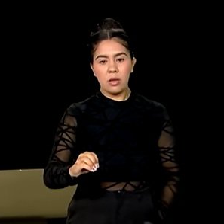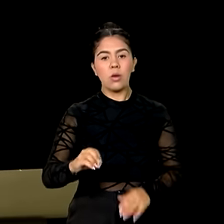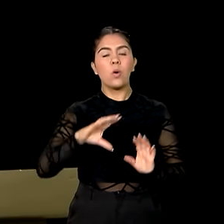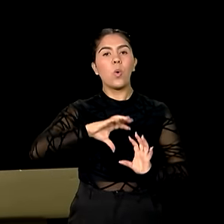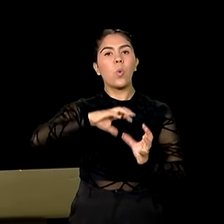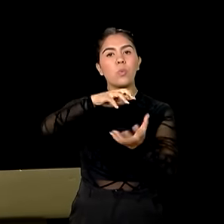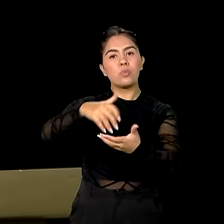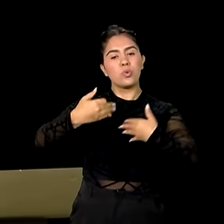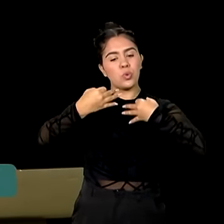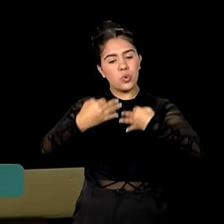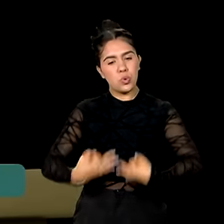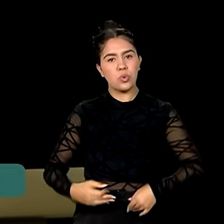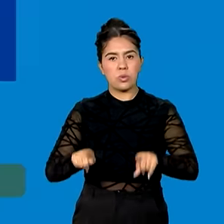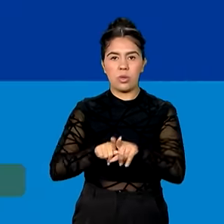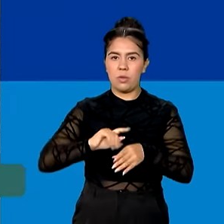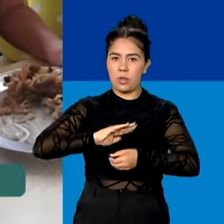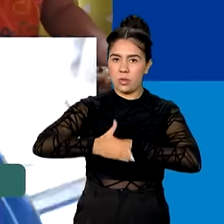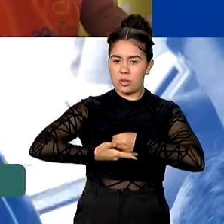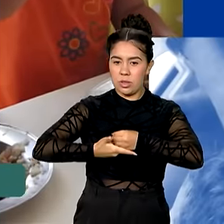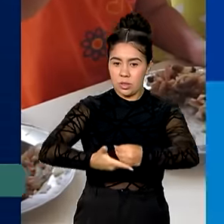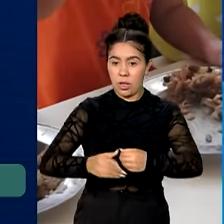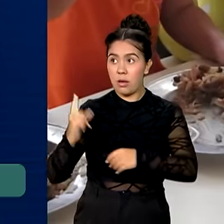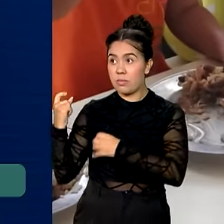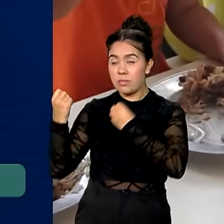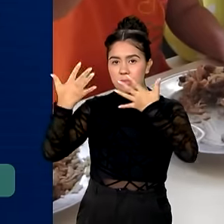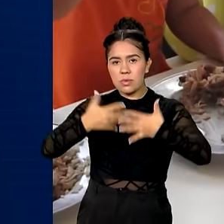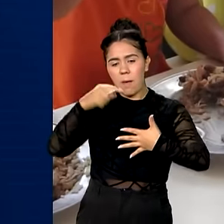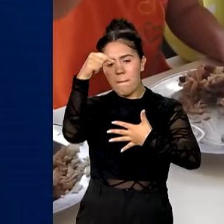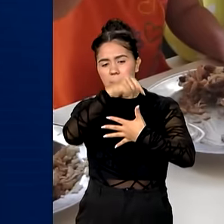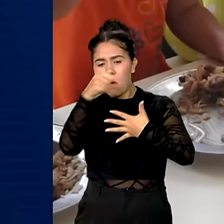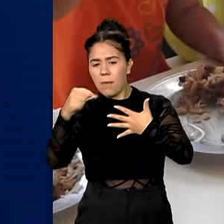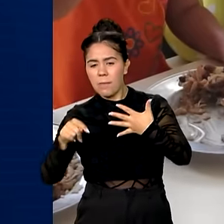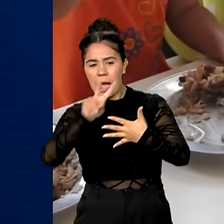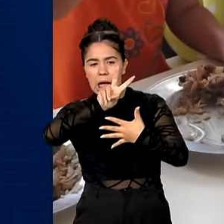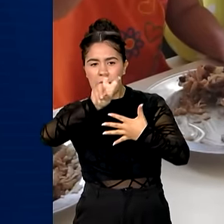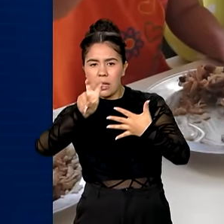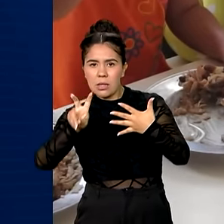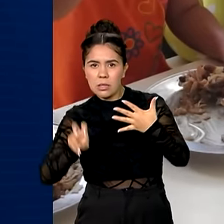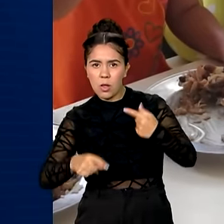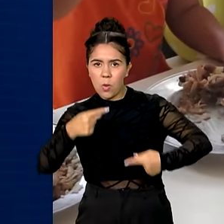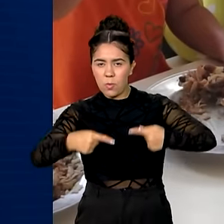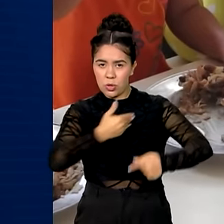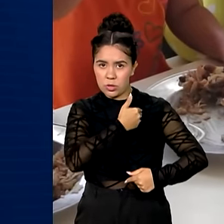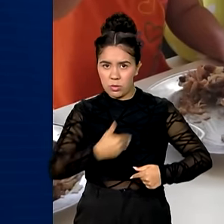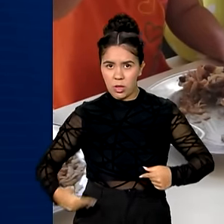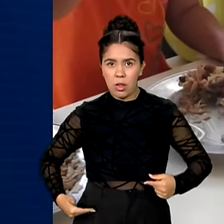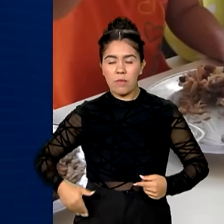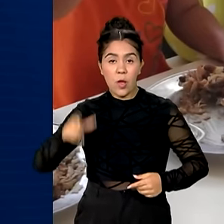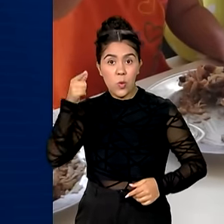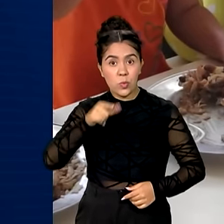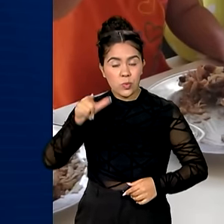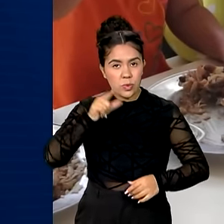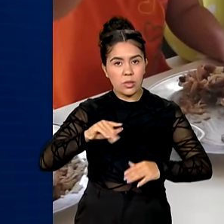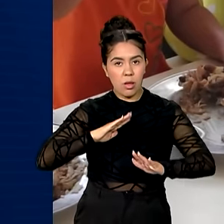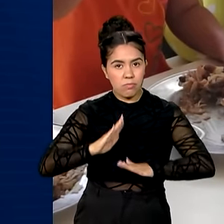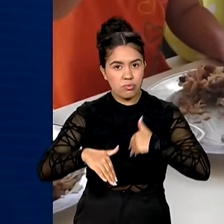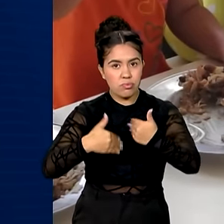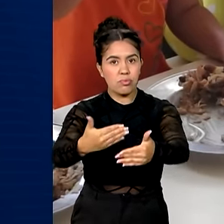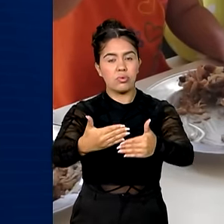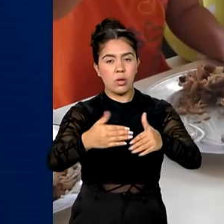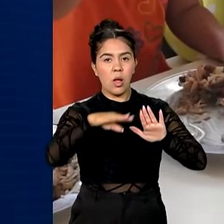mundo mais justo e sustentável. Entre as políticas públicas que vão ajudar a atingir os objetivos de desenvolvimento